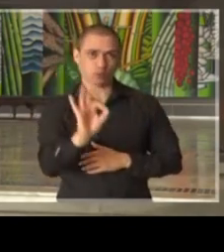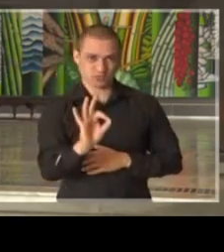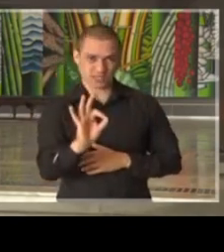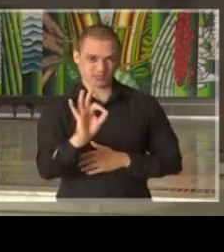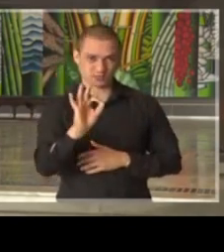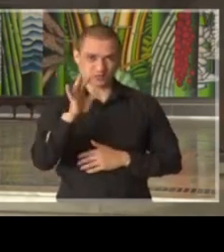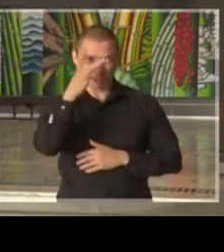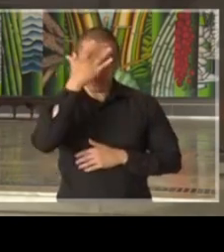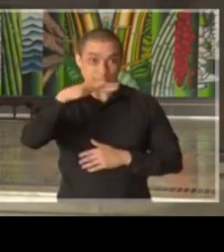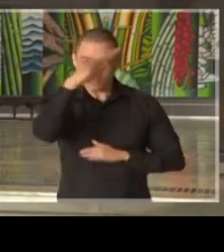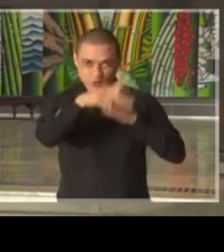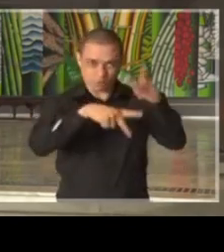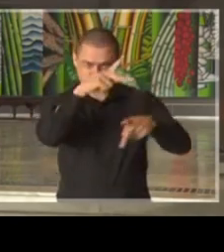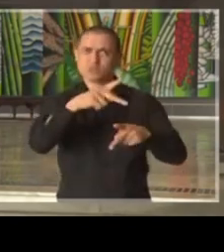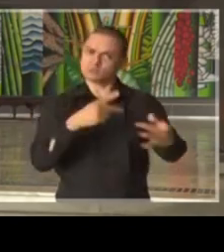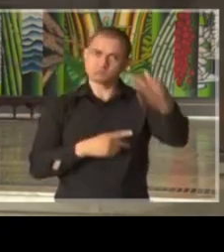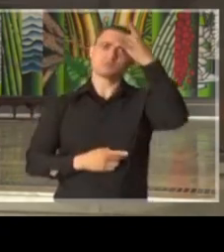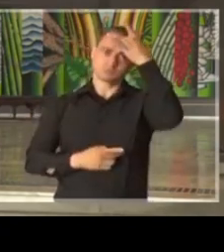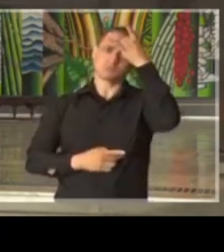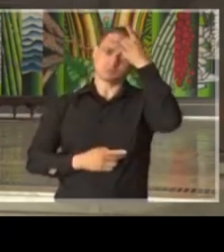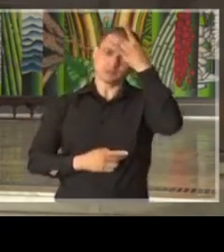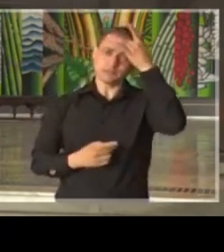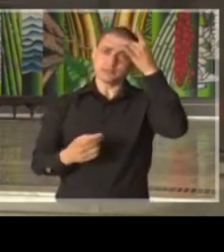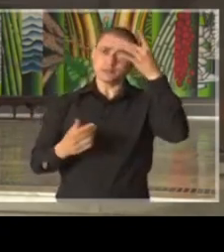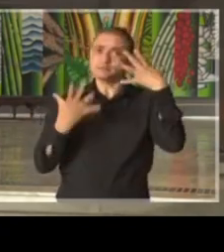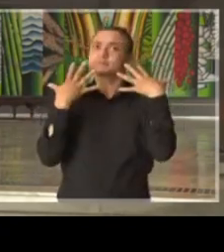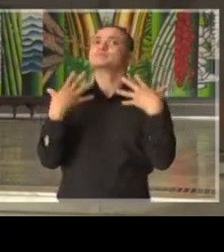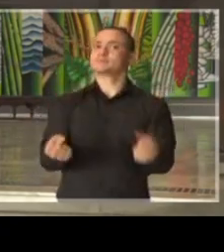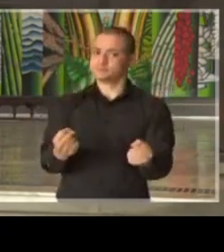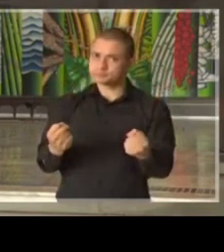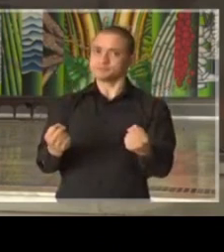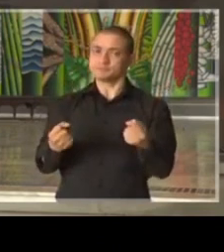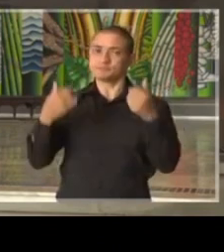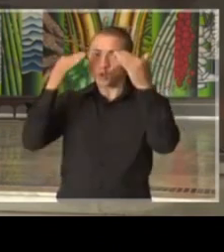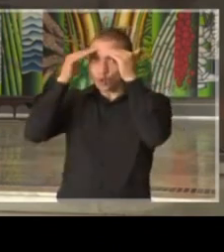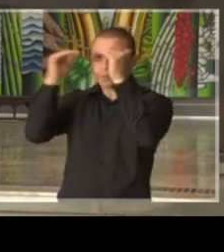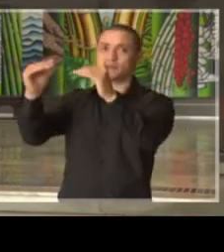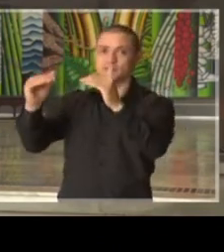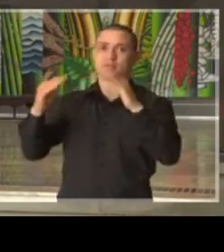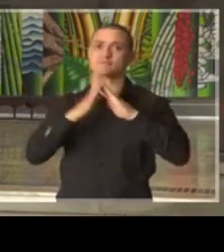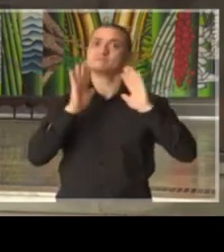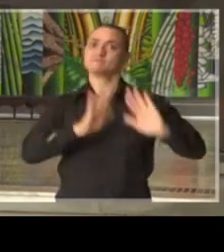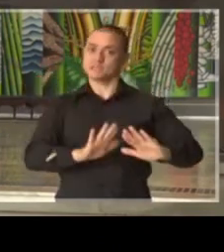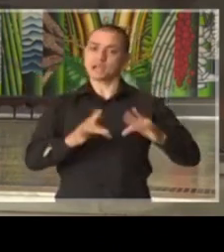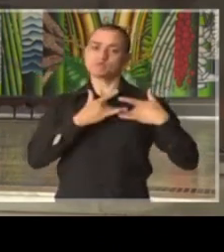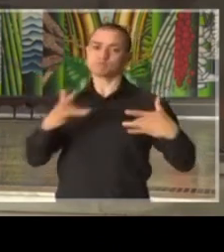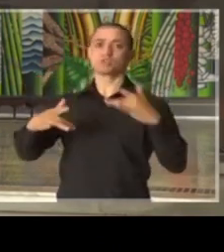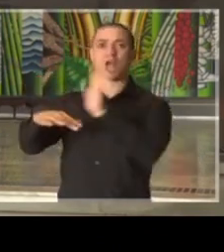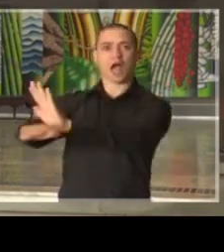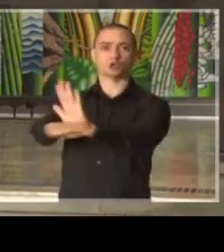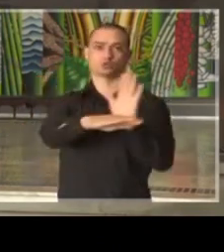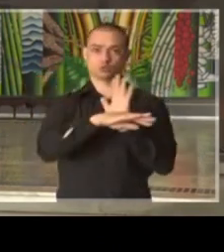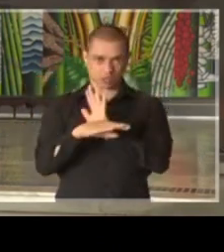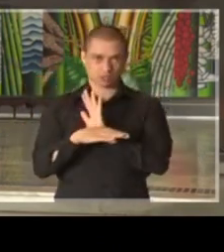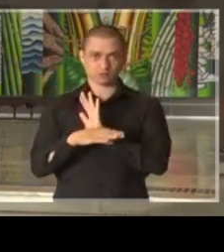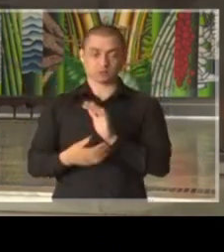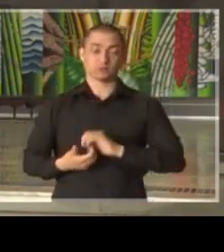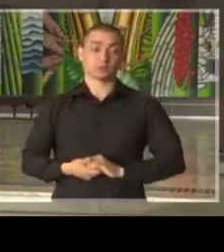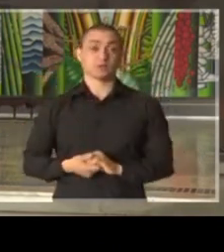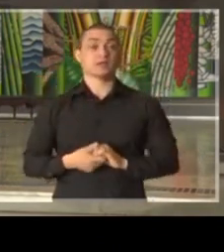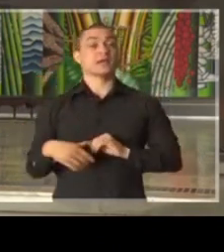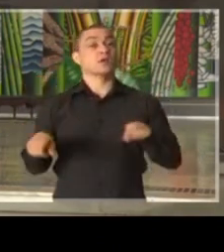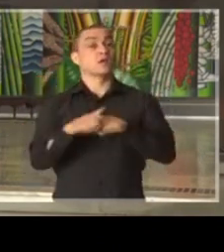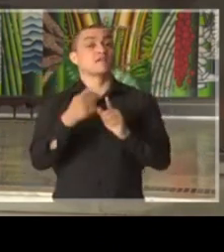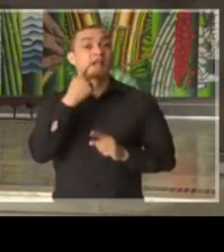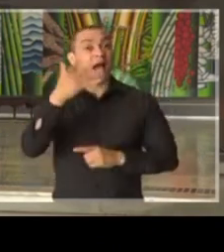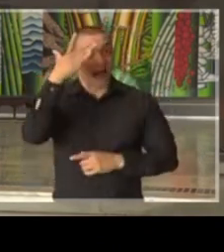população está consciente e adotando as medidas adequadas e sendo solidárias a esta situação. Quero dizer